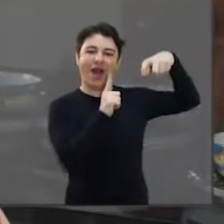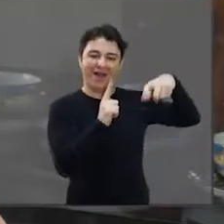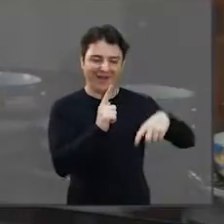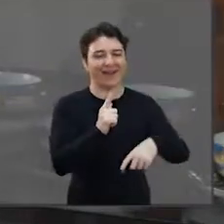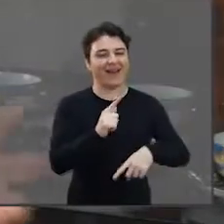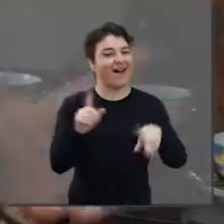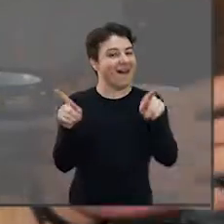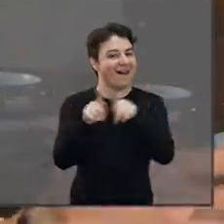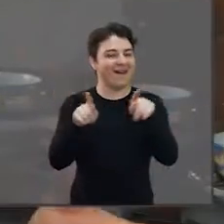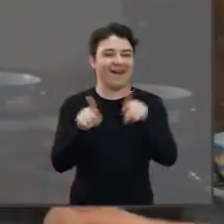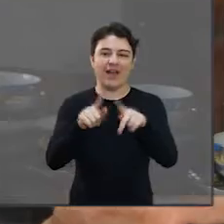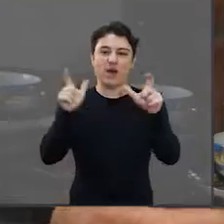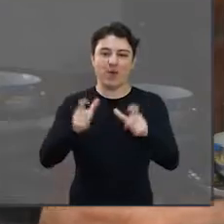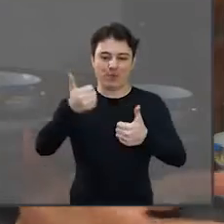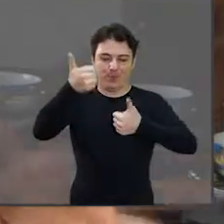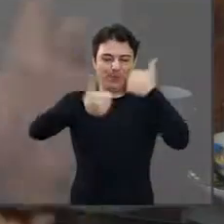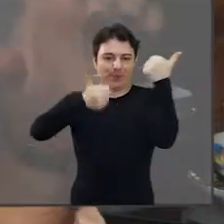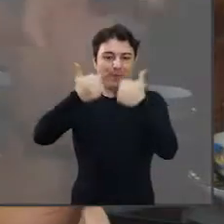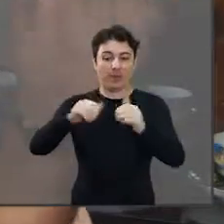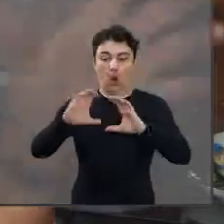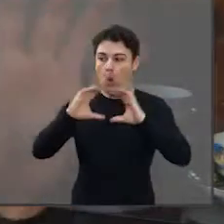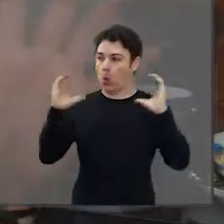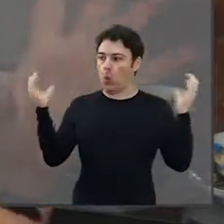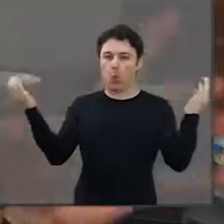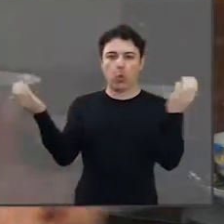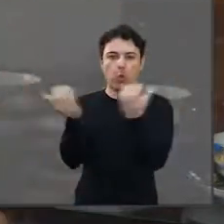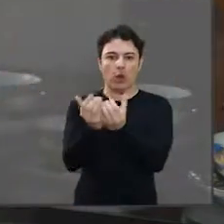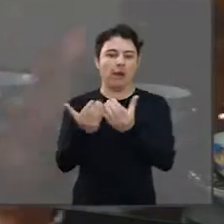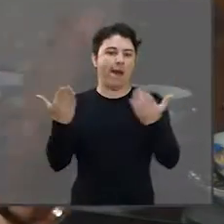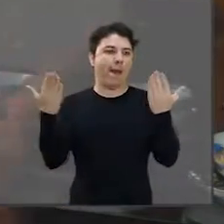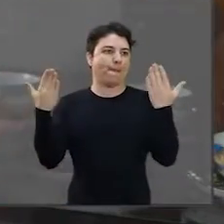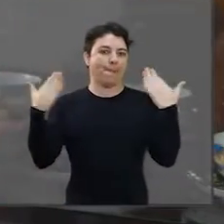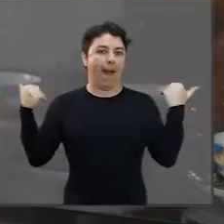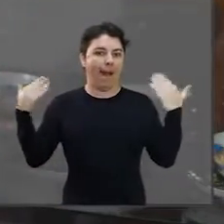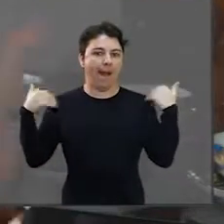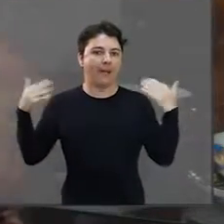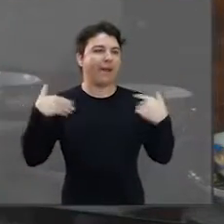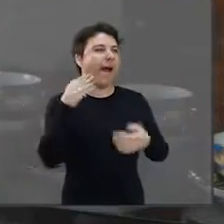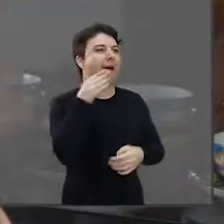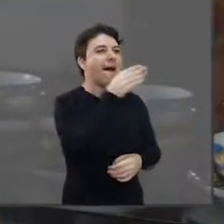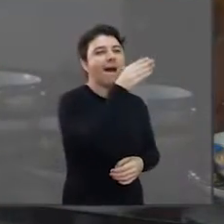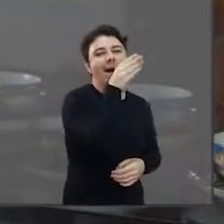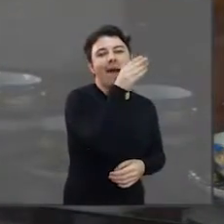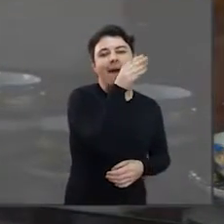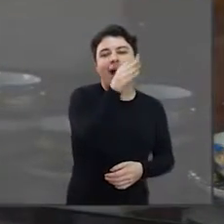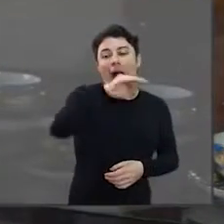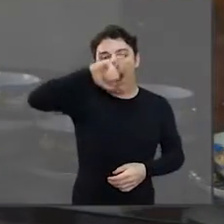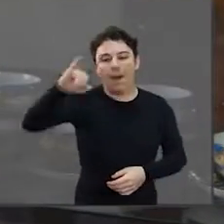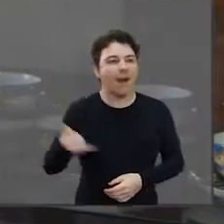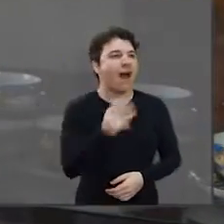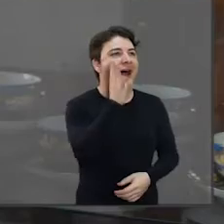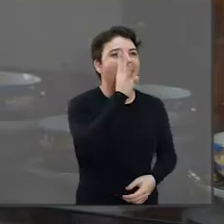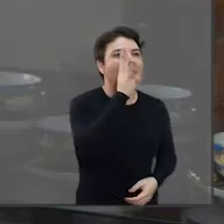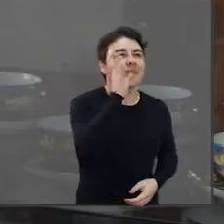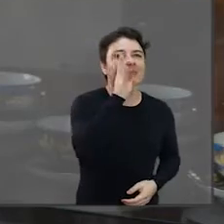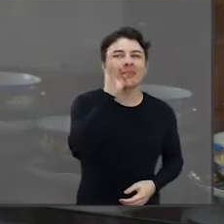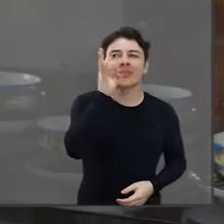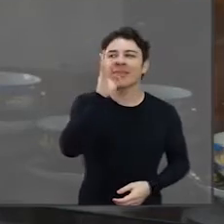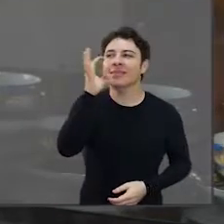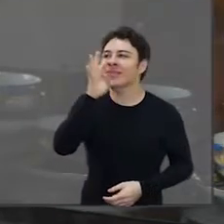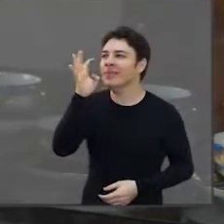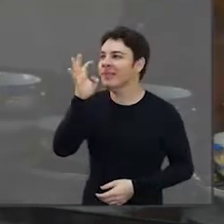utilizando essas tecnologias que nós temos hoje de QR Code, de você clicar com o celular e pegar mais informações,